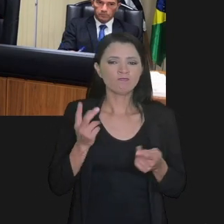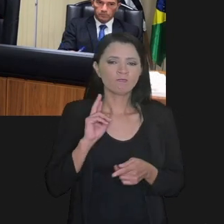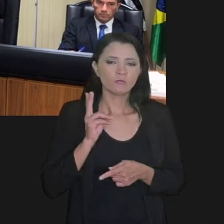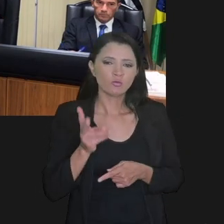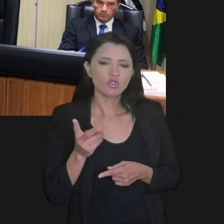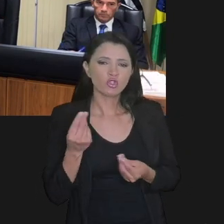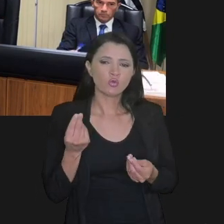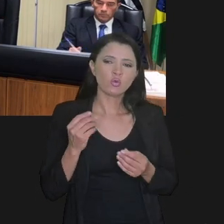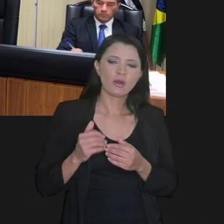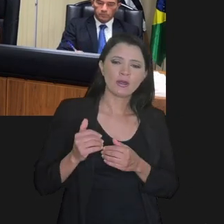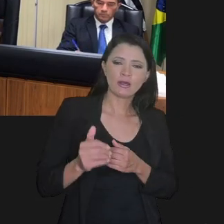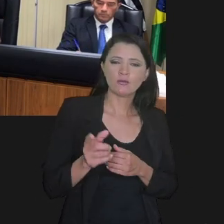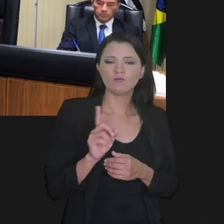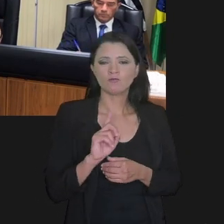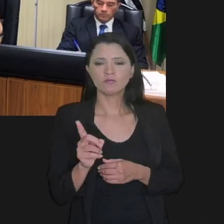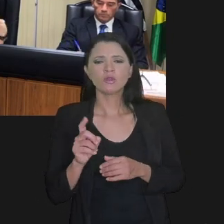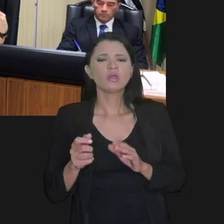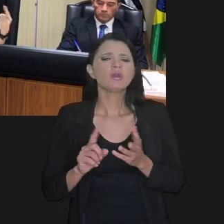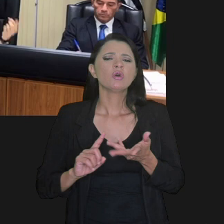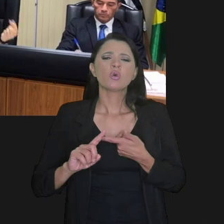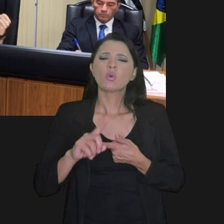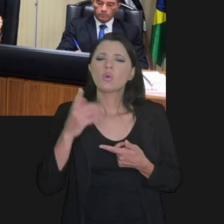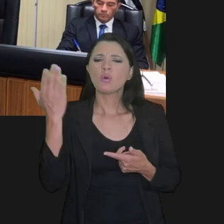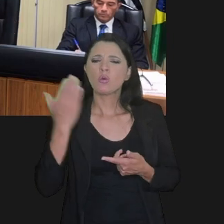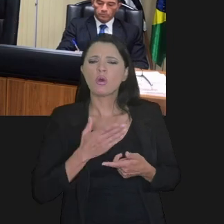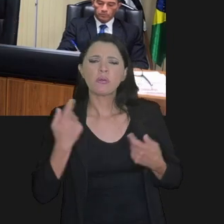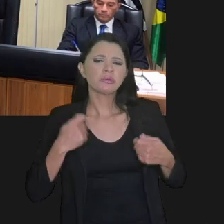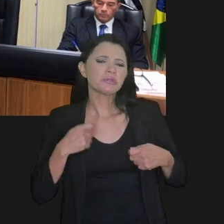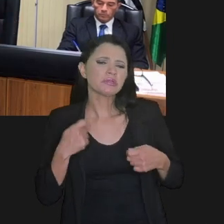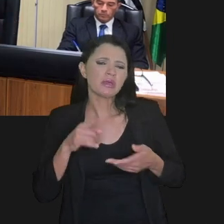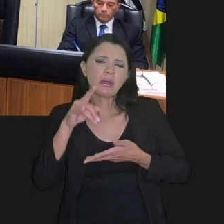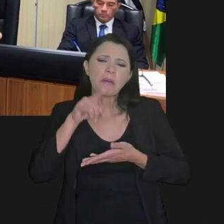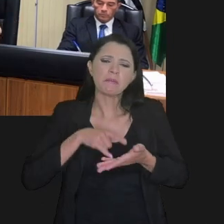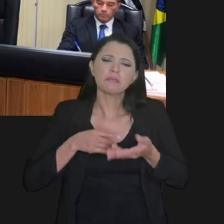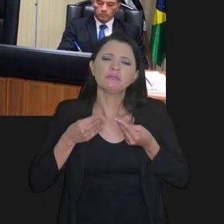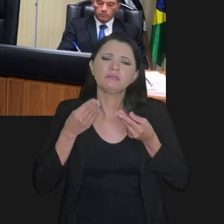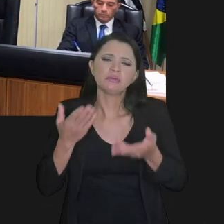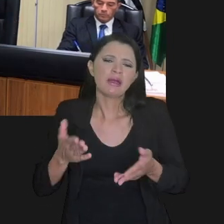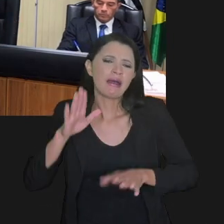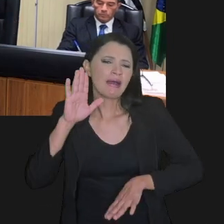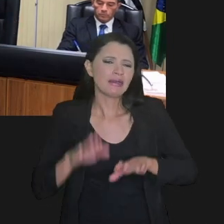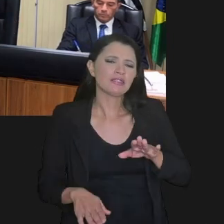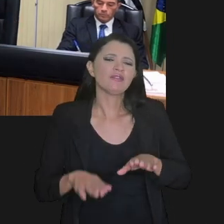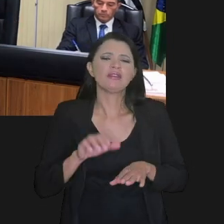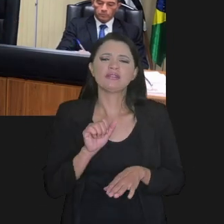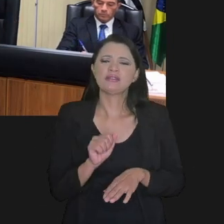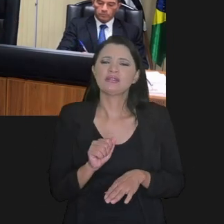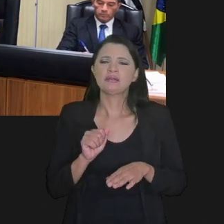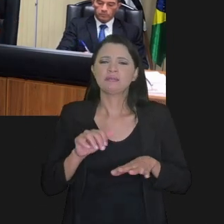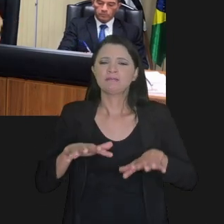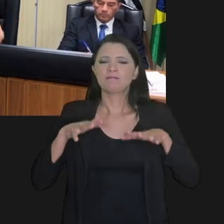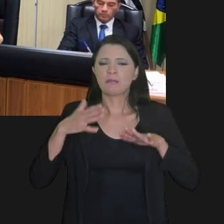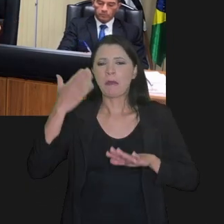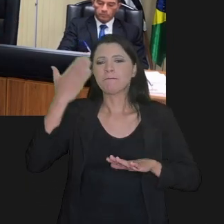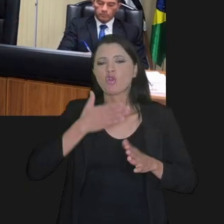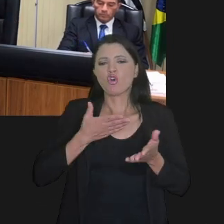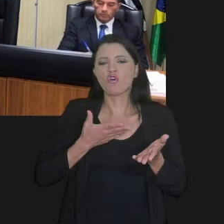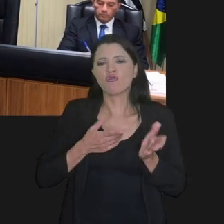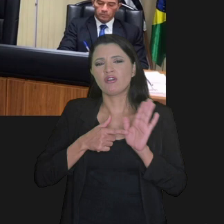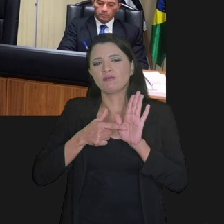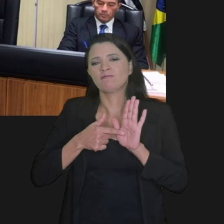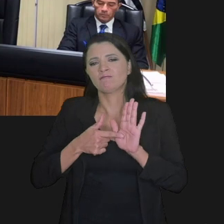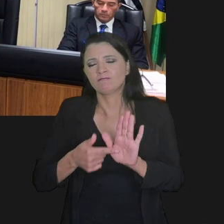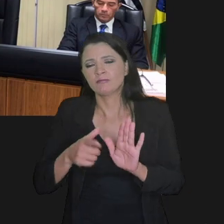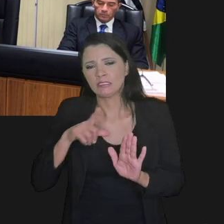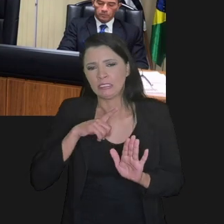o custo de seguir com aquele processo adiante. Quais são as provas que ele vai precisar? Muitas vezes precisa de uma auditoria para